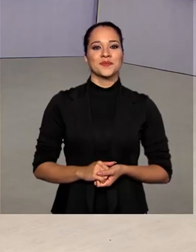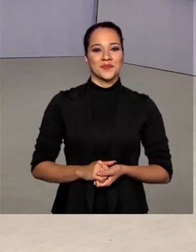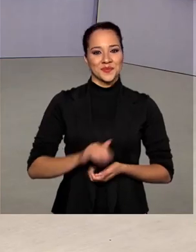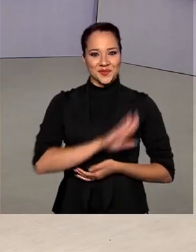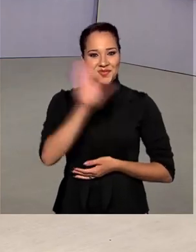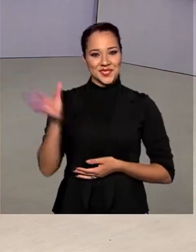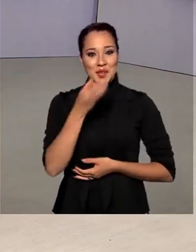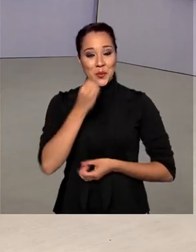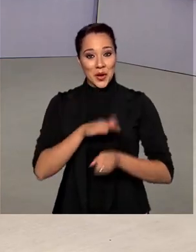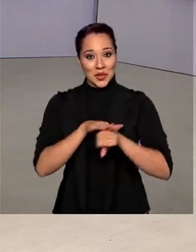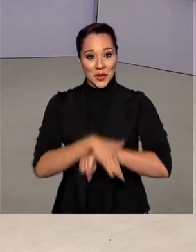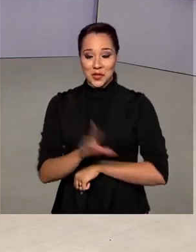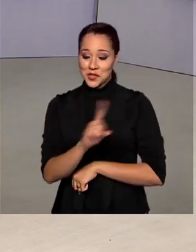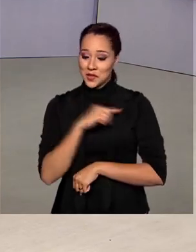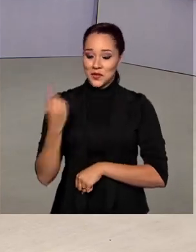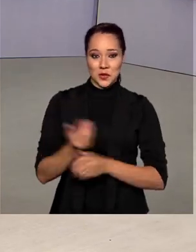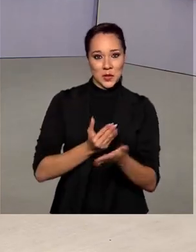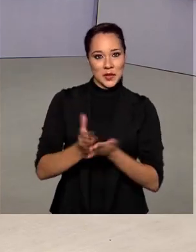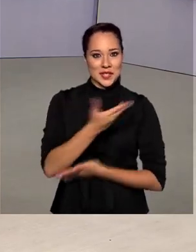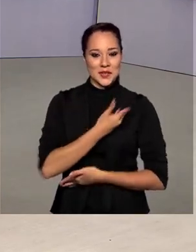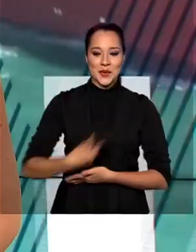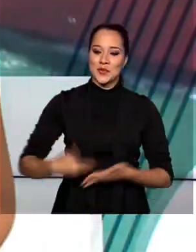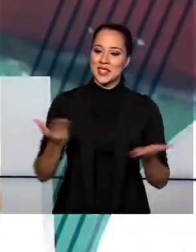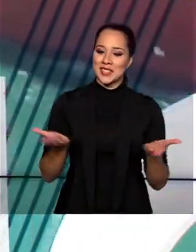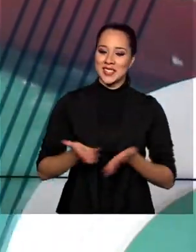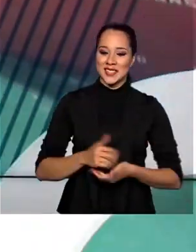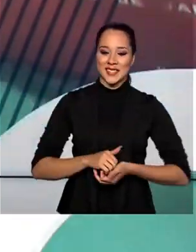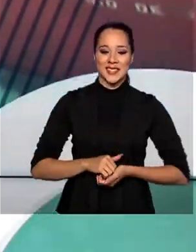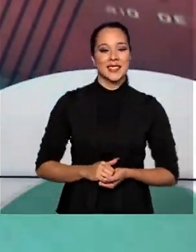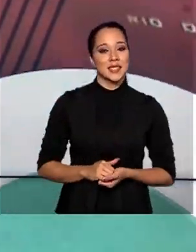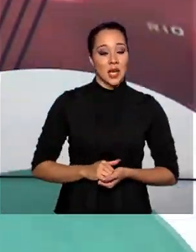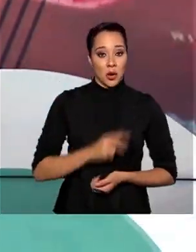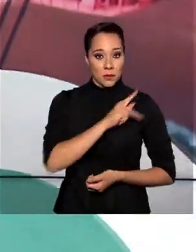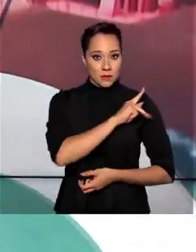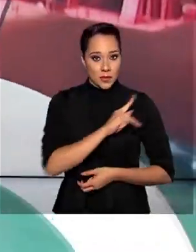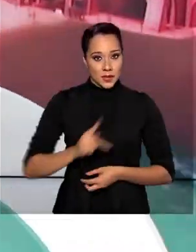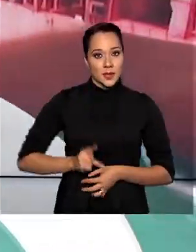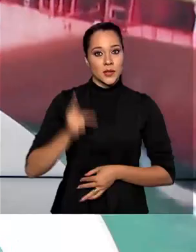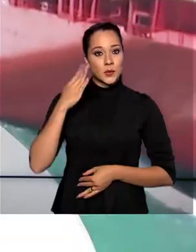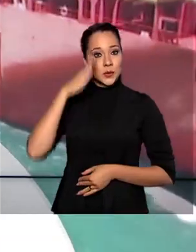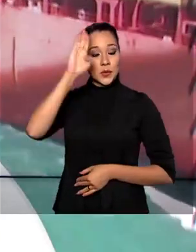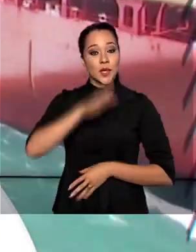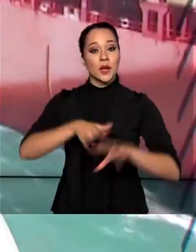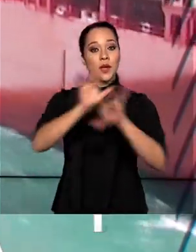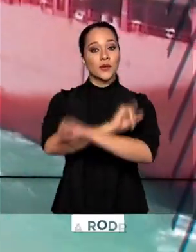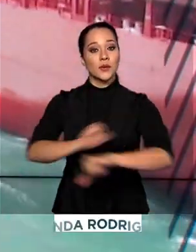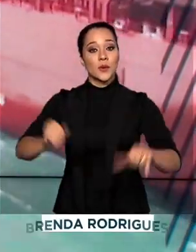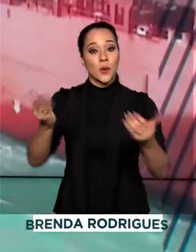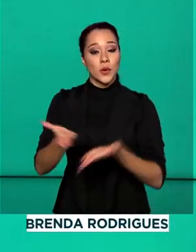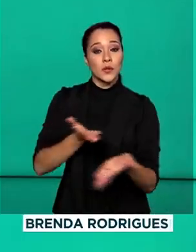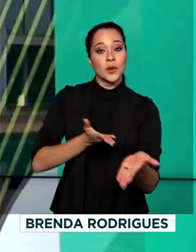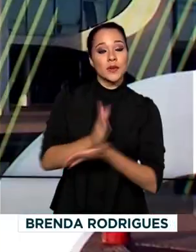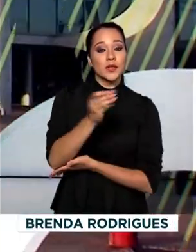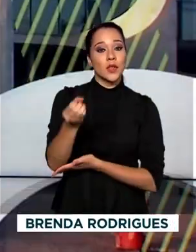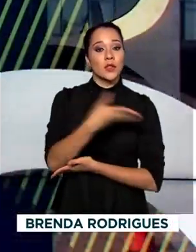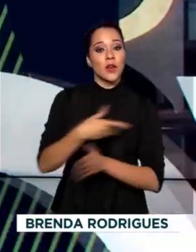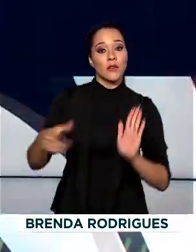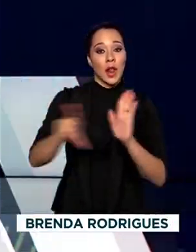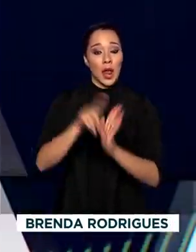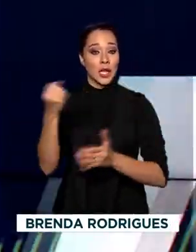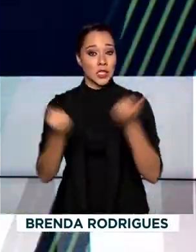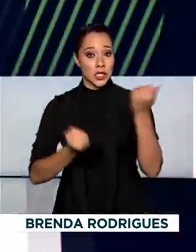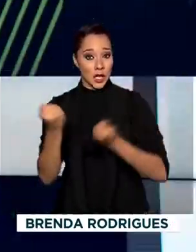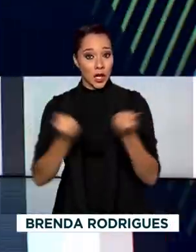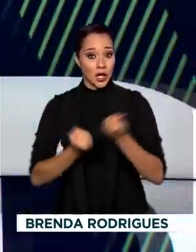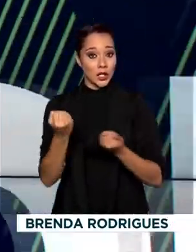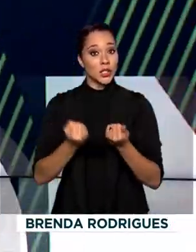Olá, boa noite. Estamos no ar com o Governo Agora. O presidente Jair Bolsonaro anunciou hoje a sanção da nova lei de trânsito.